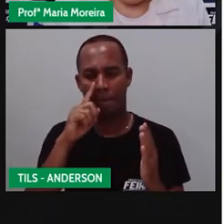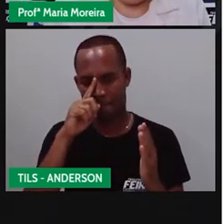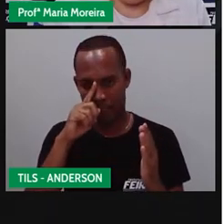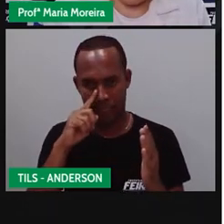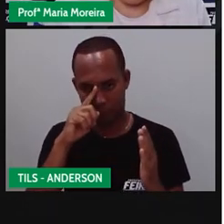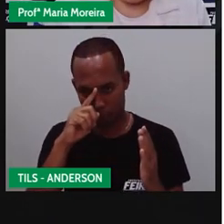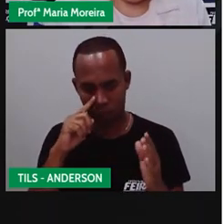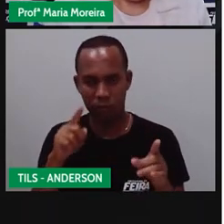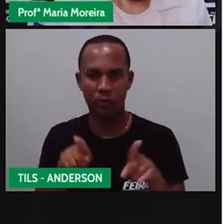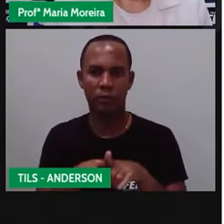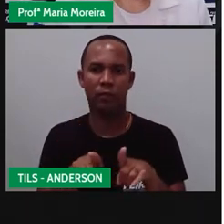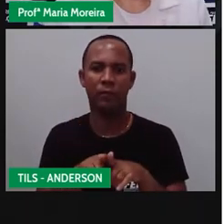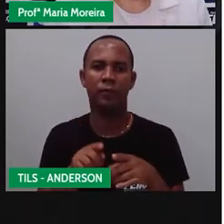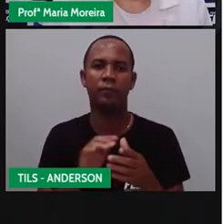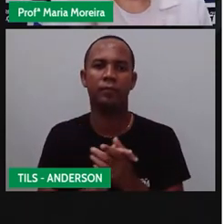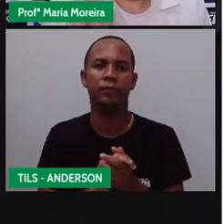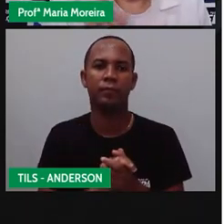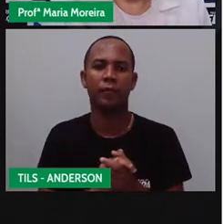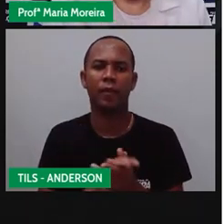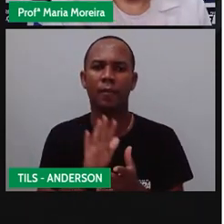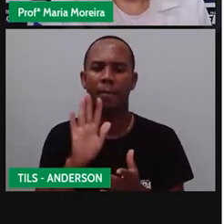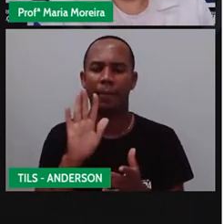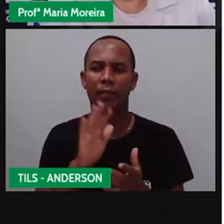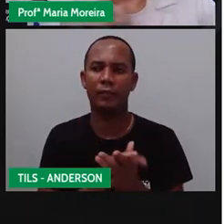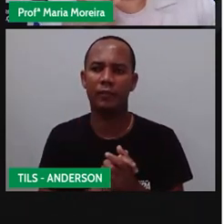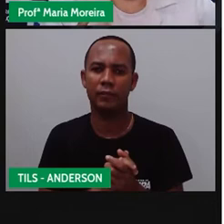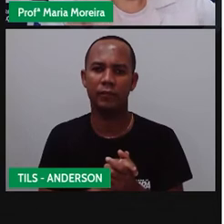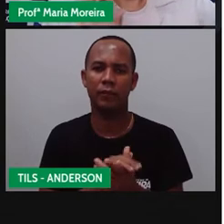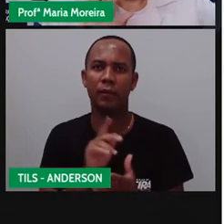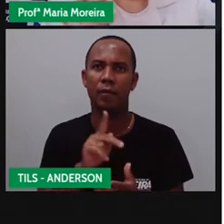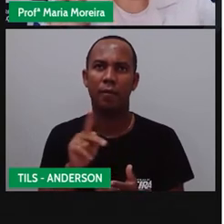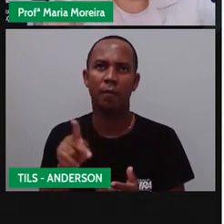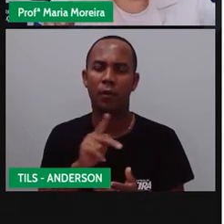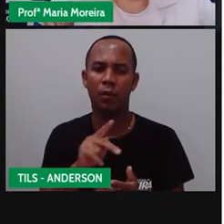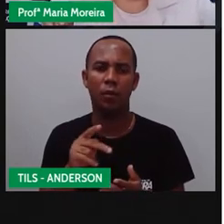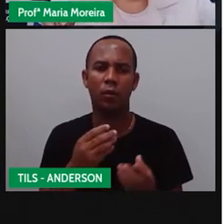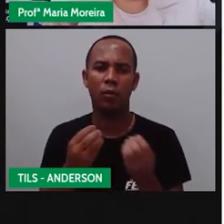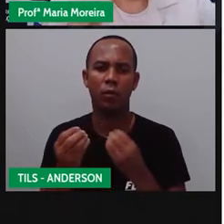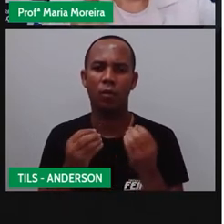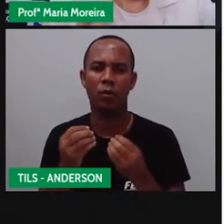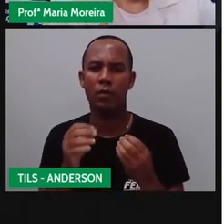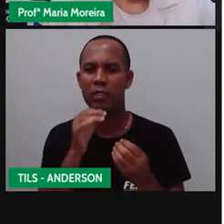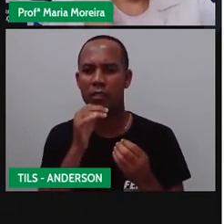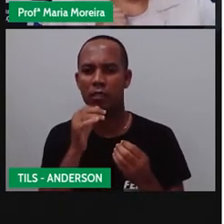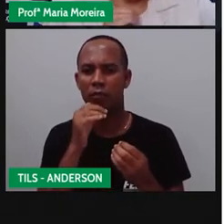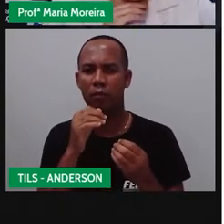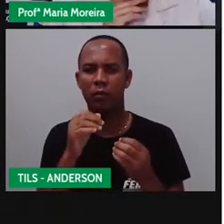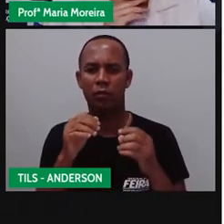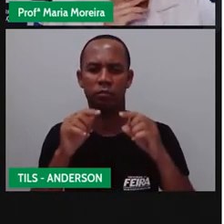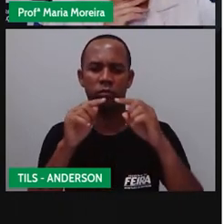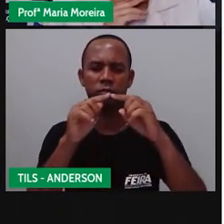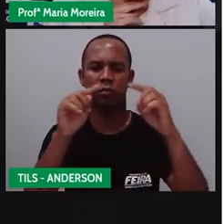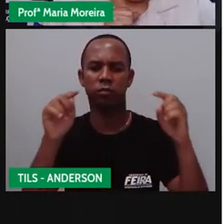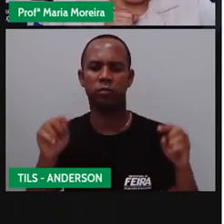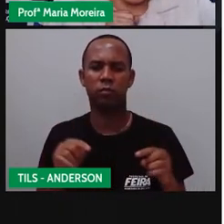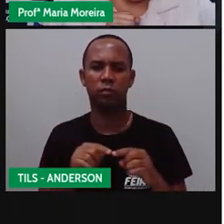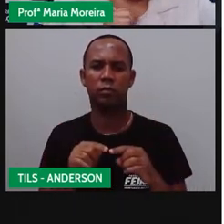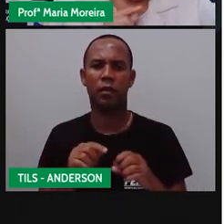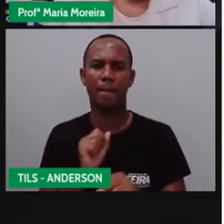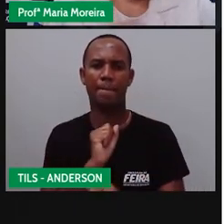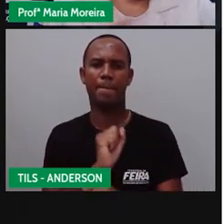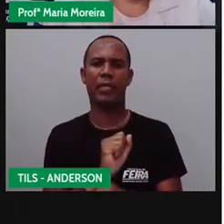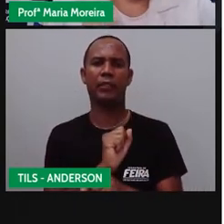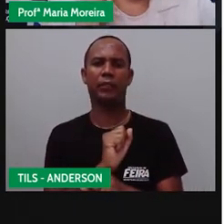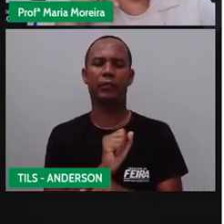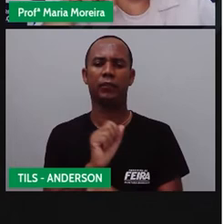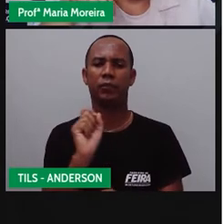Perigoso. Não é isso? Mas proibido, mas proibido, a placa de pare. Engraçado, a placa de pare é